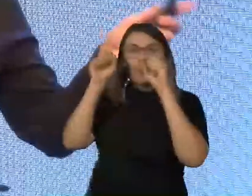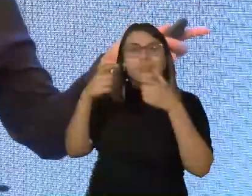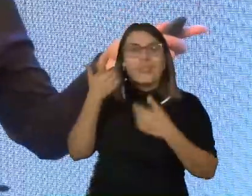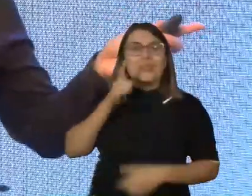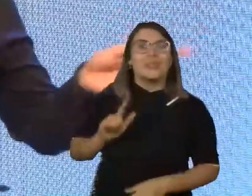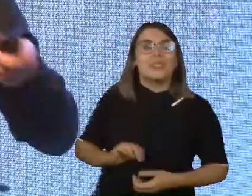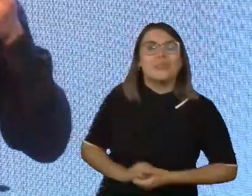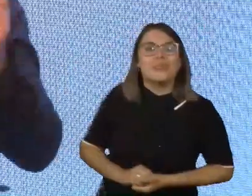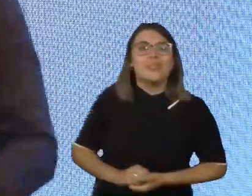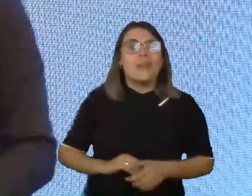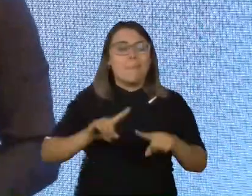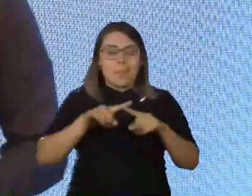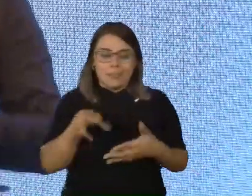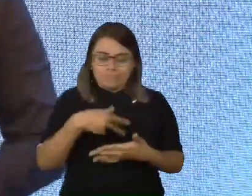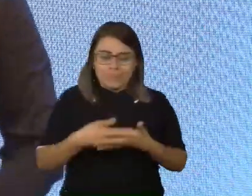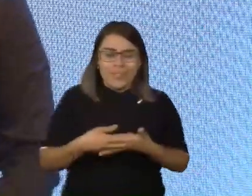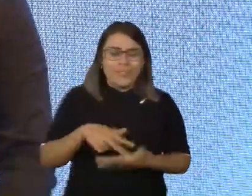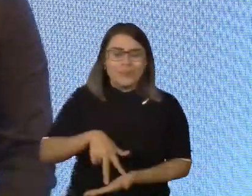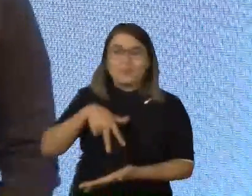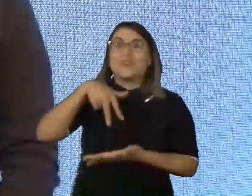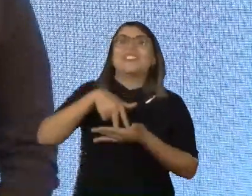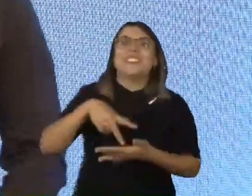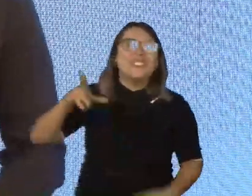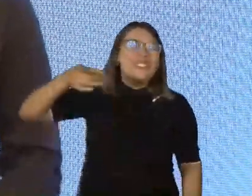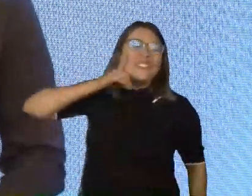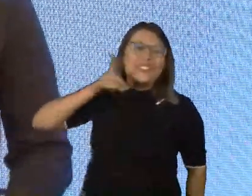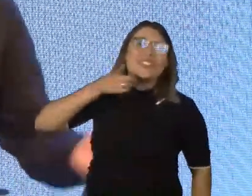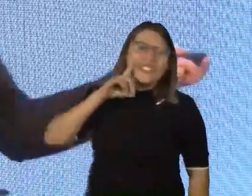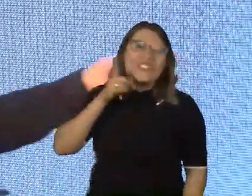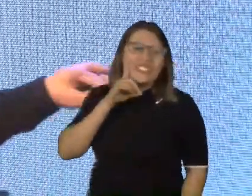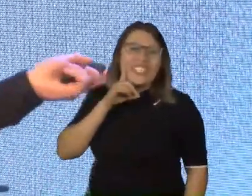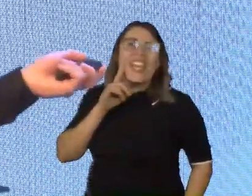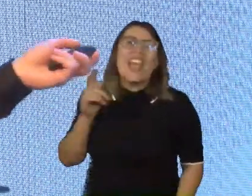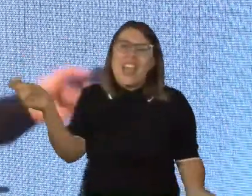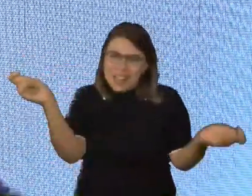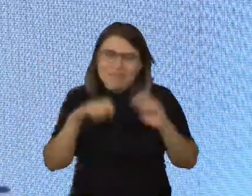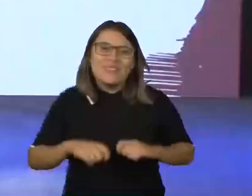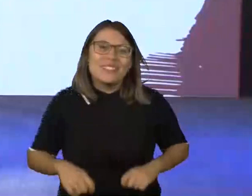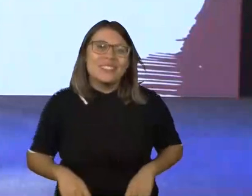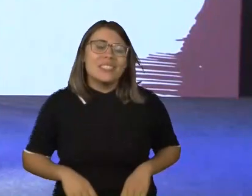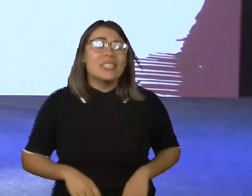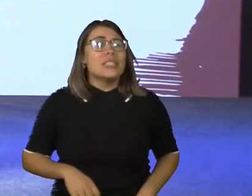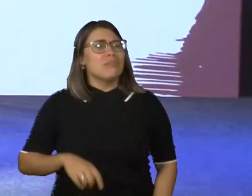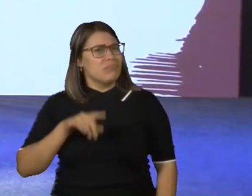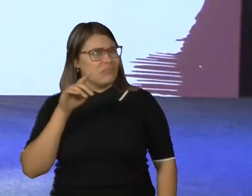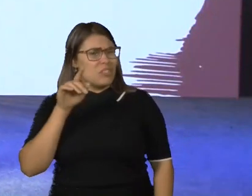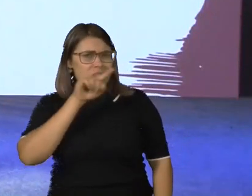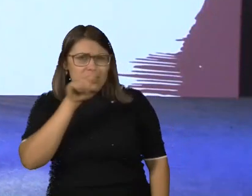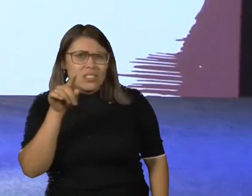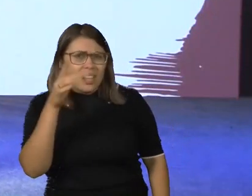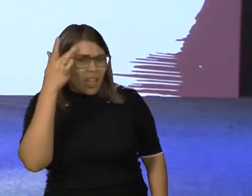deitada, mas ela está lá, todos os dias, mostrando que sim, é possível. Será, termino